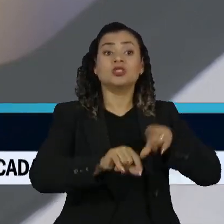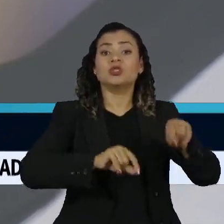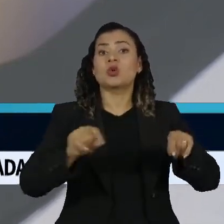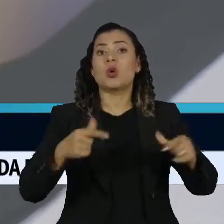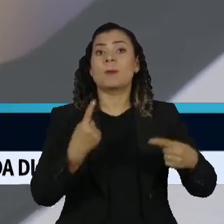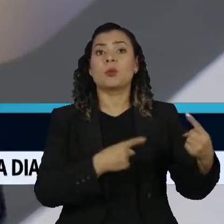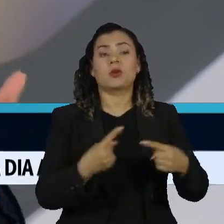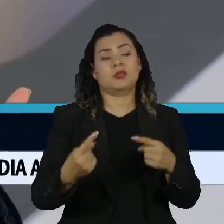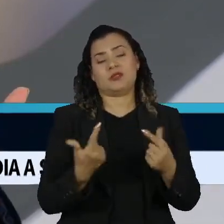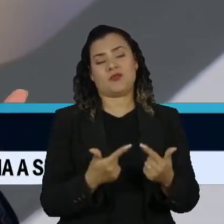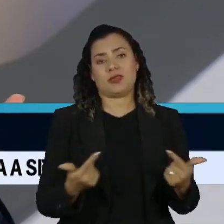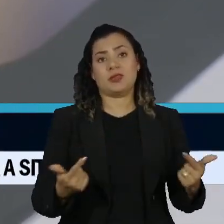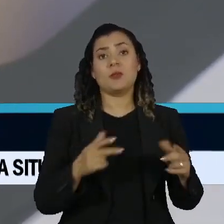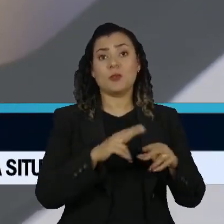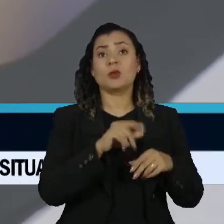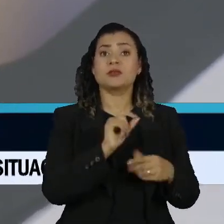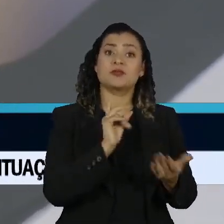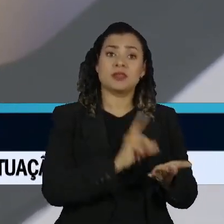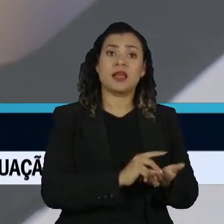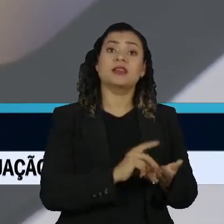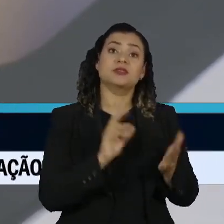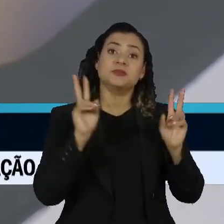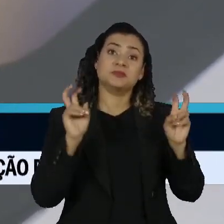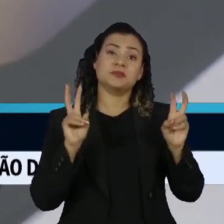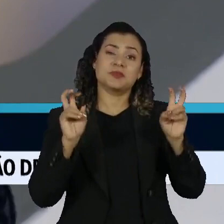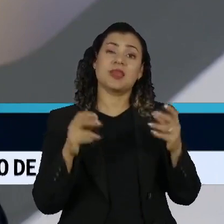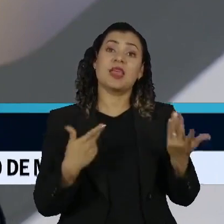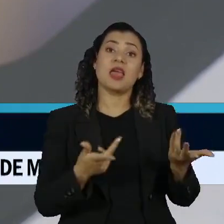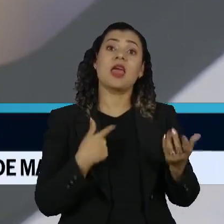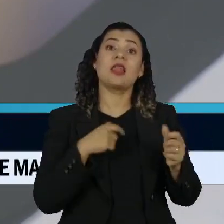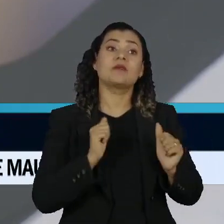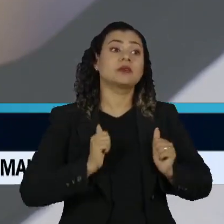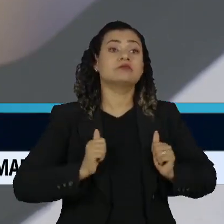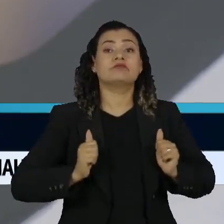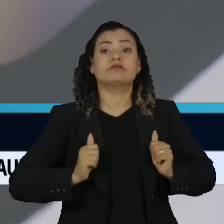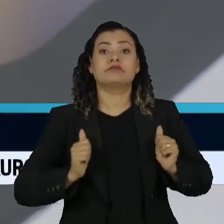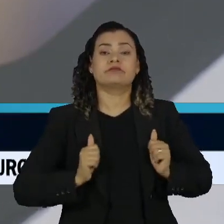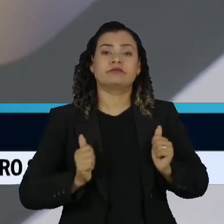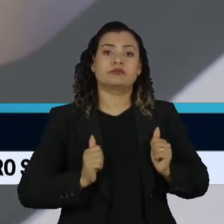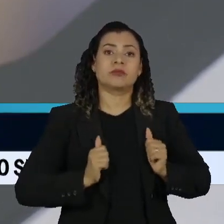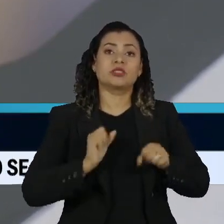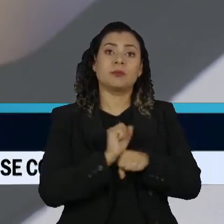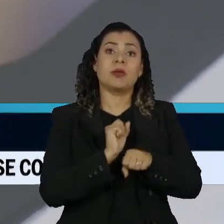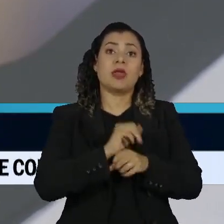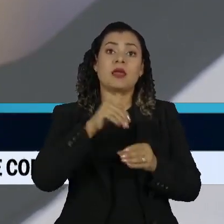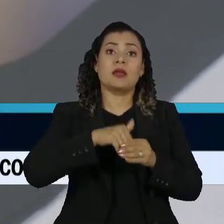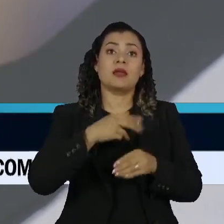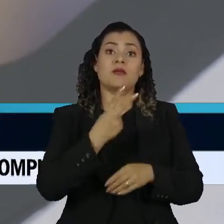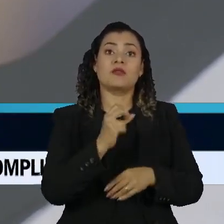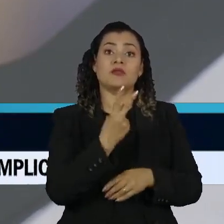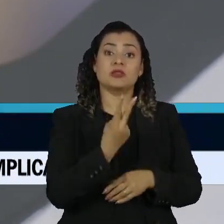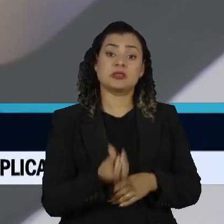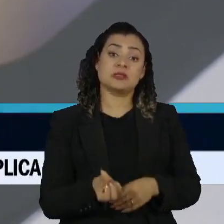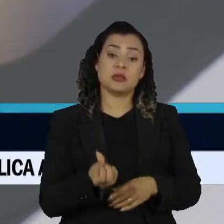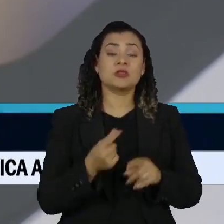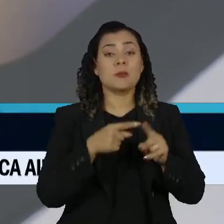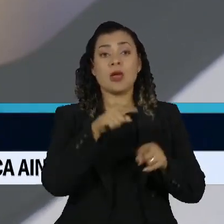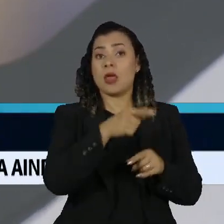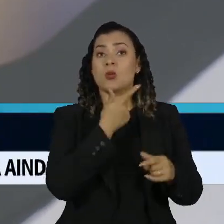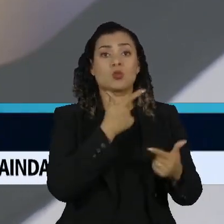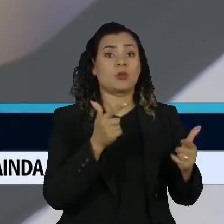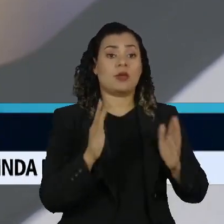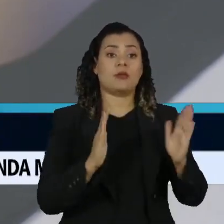políticas, como se diz no jargão político, ela ficaria na chuva até a eleição de 2026. Ela não tem um